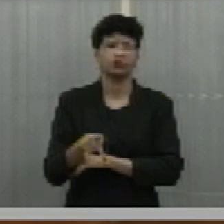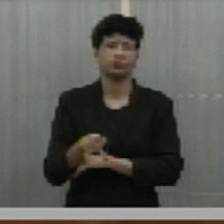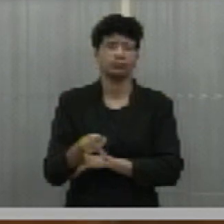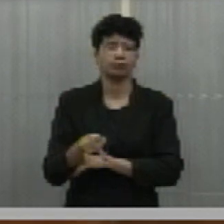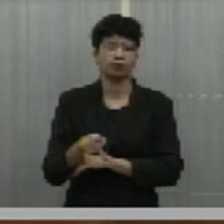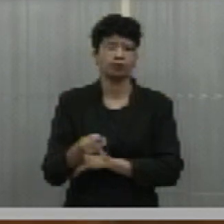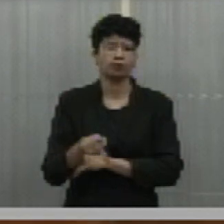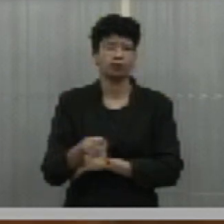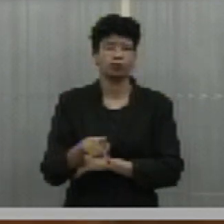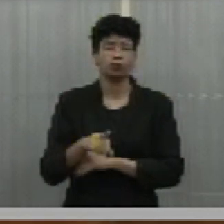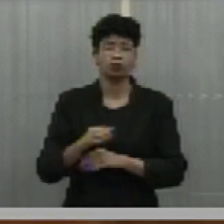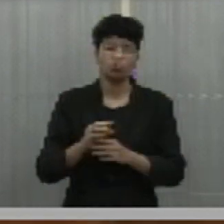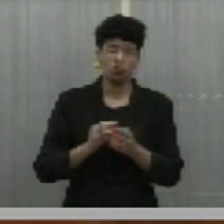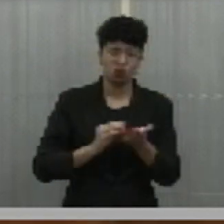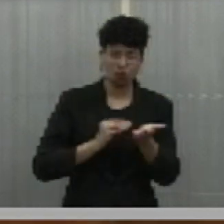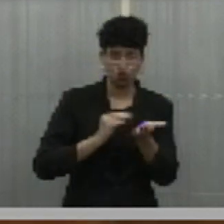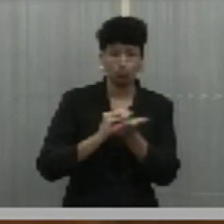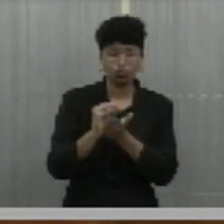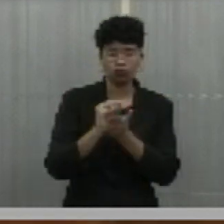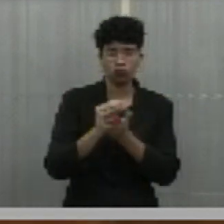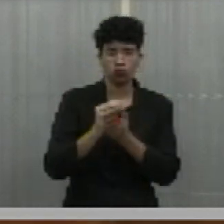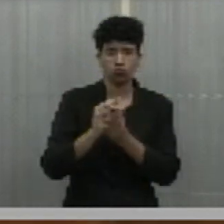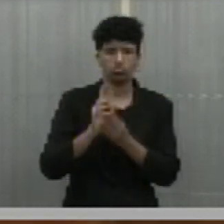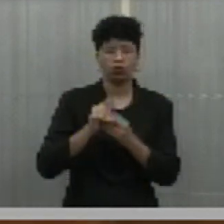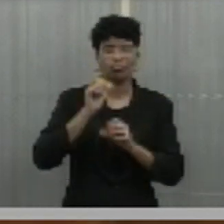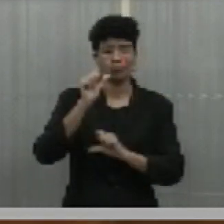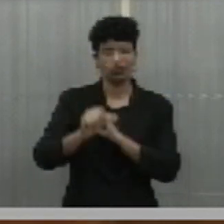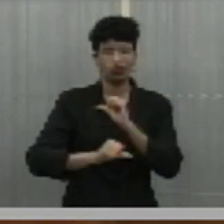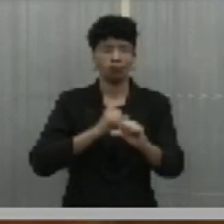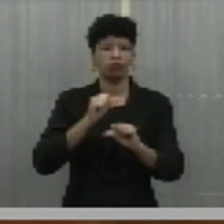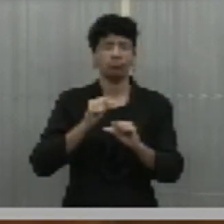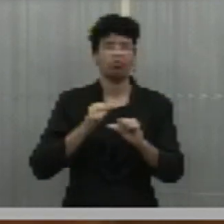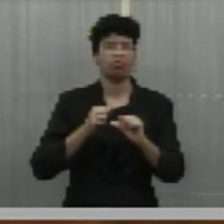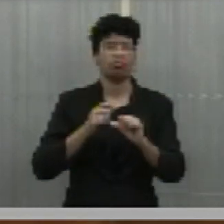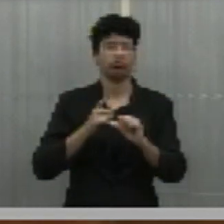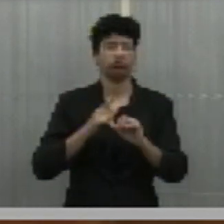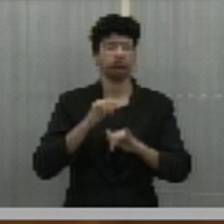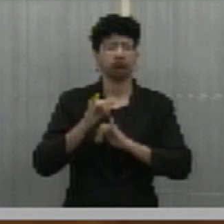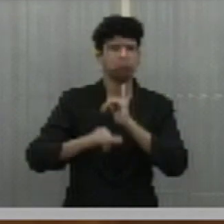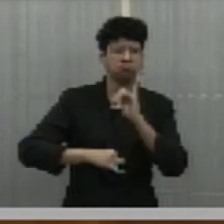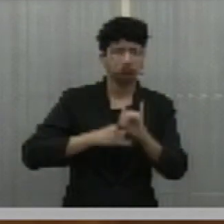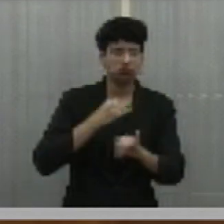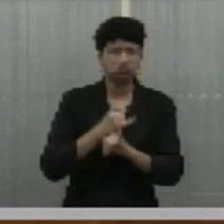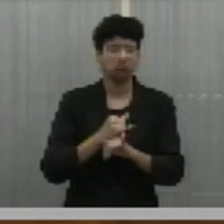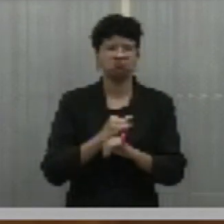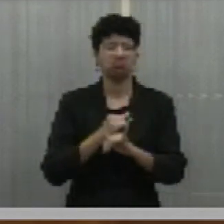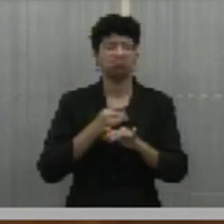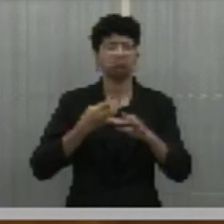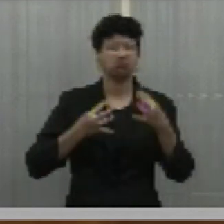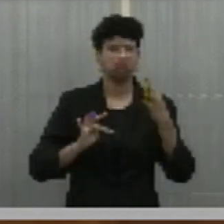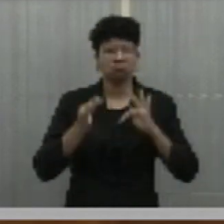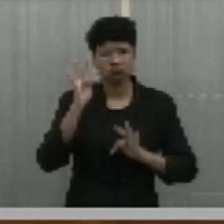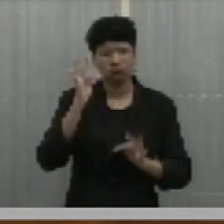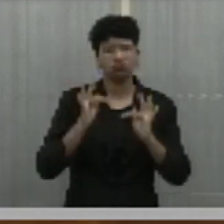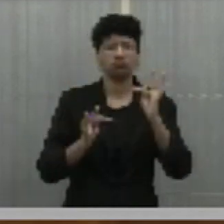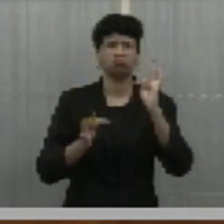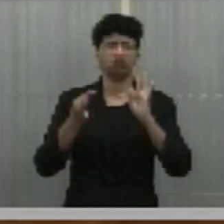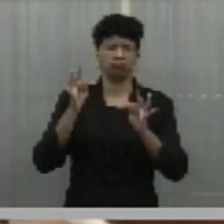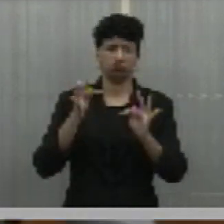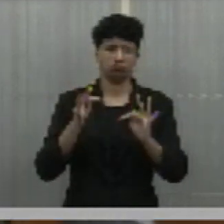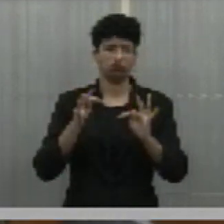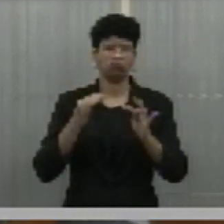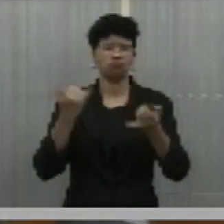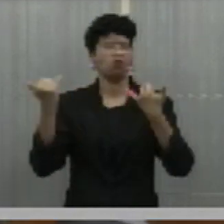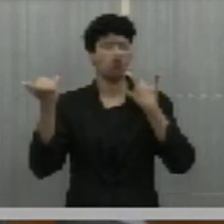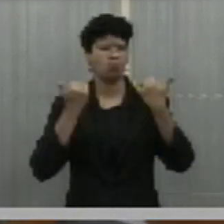todo o investimento feito na transformação digital, no investimento, na formação dos nossos adolescentes em tecnologias de